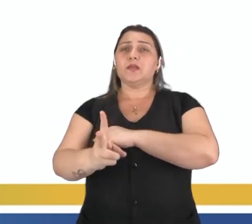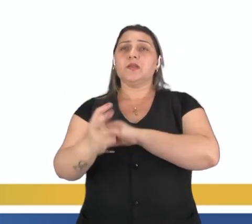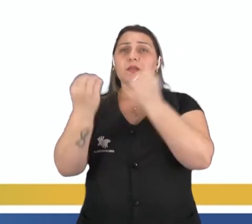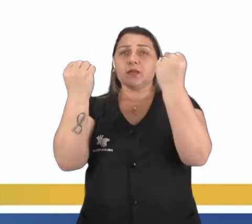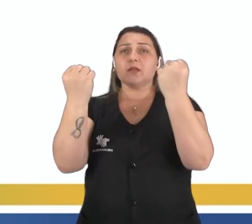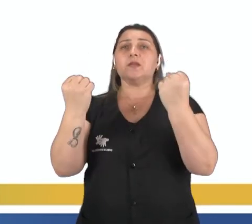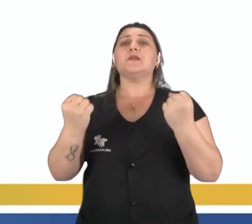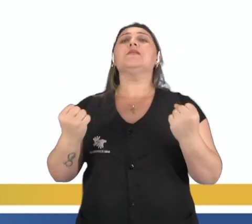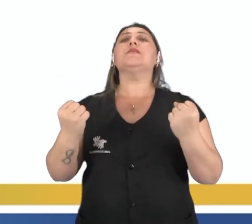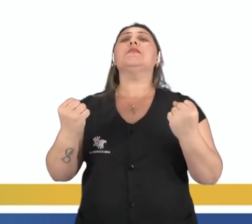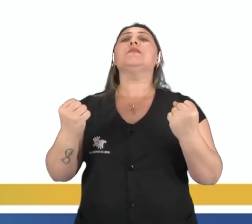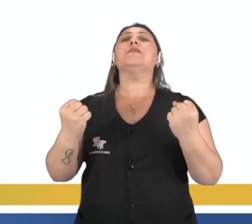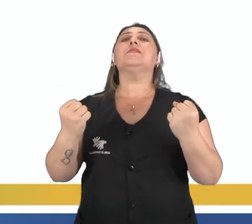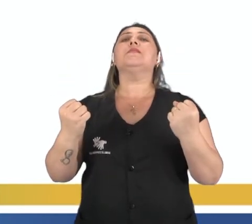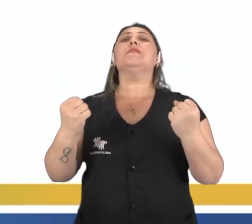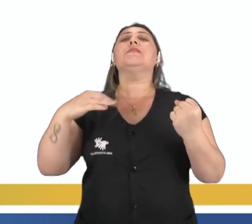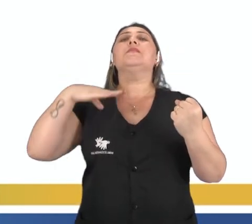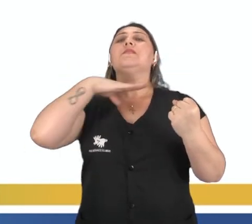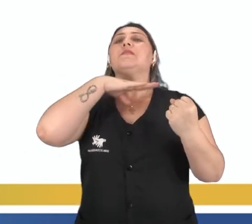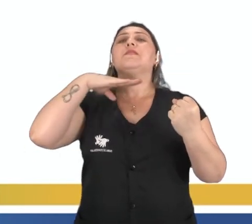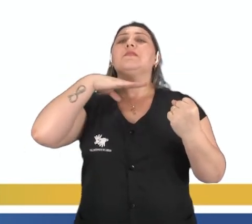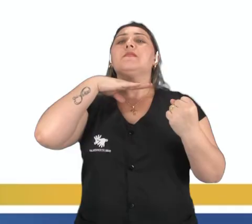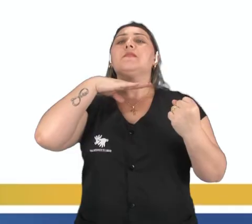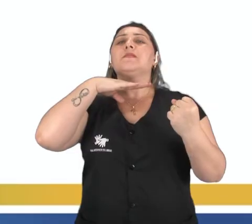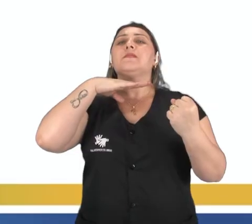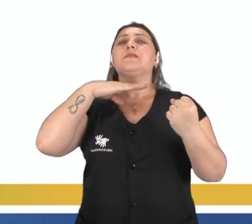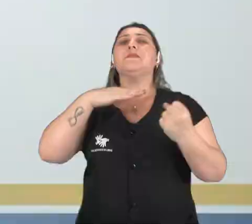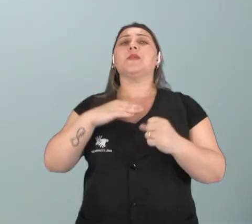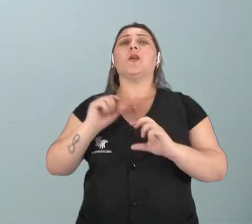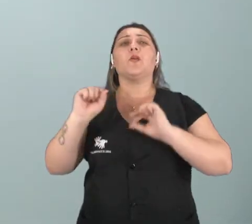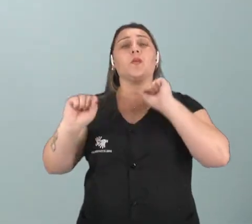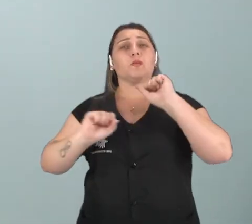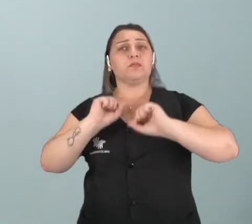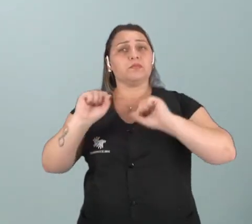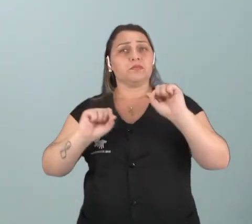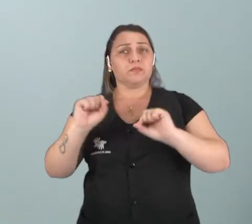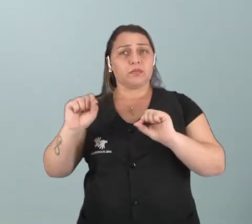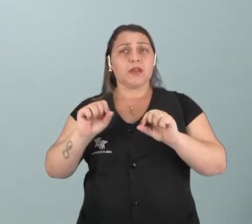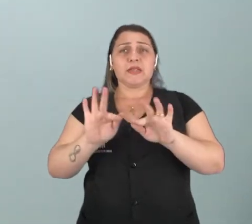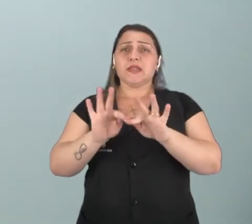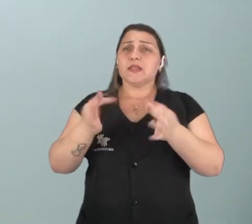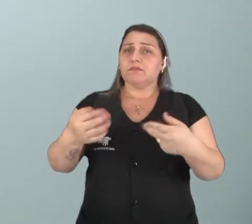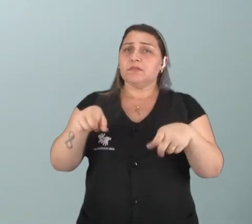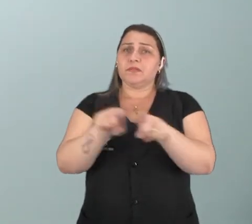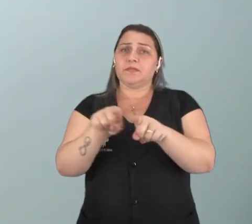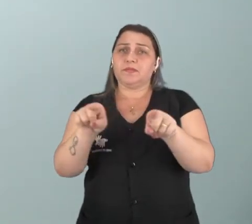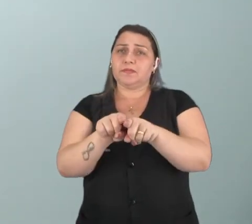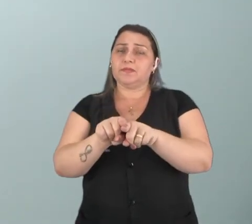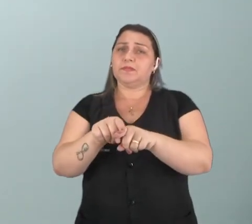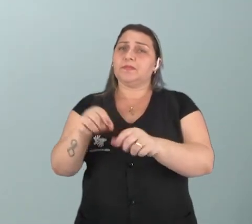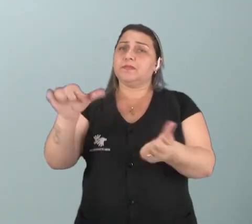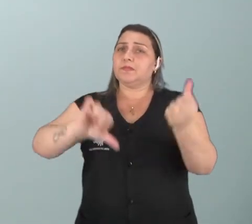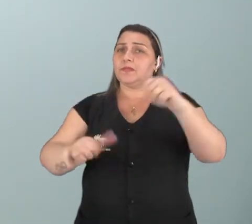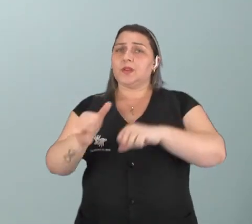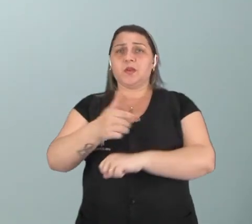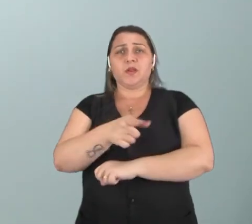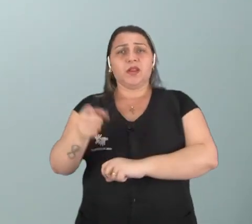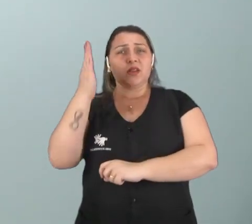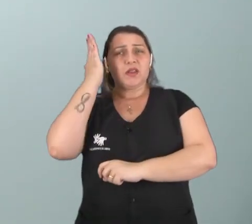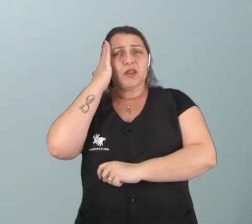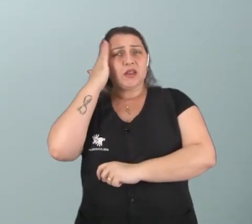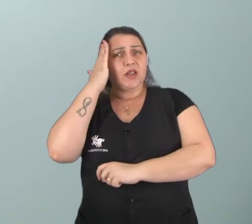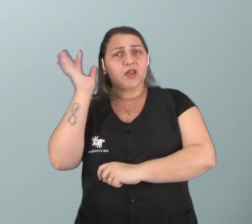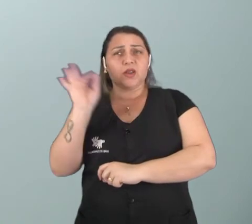suspensão com seu queixo acima do nível da barra Então, como vocês... É muito simples também esse teste talvez vocês não tenham entendido